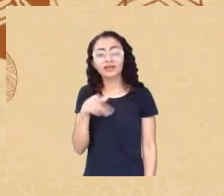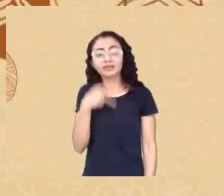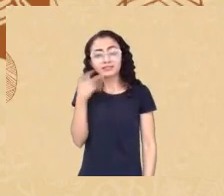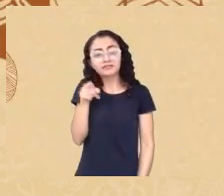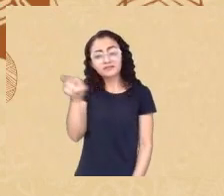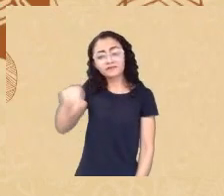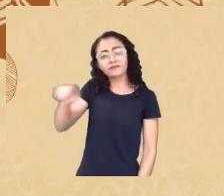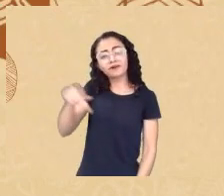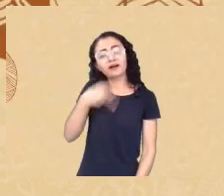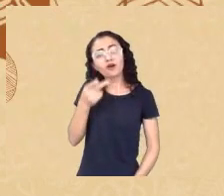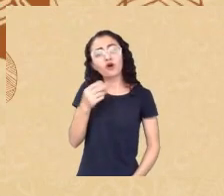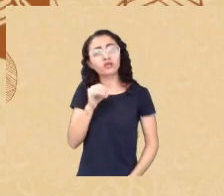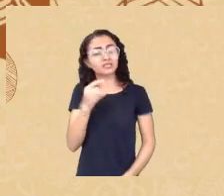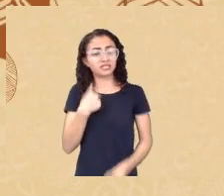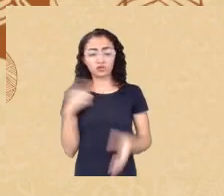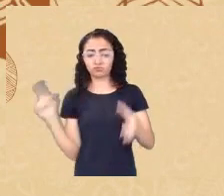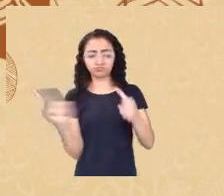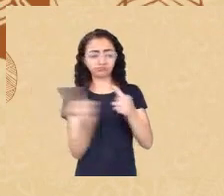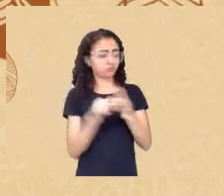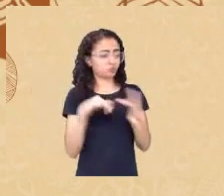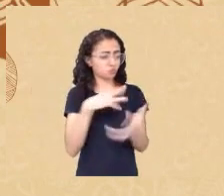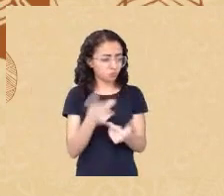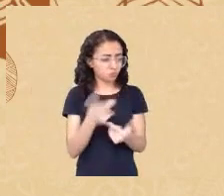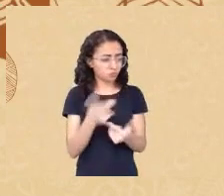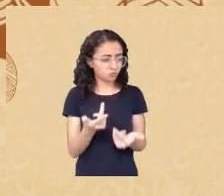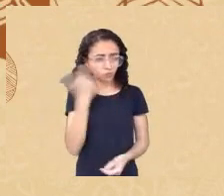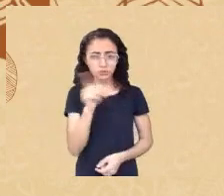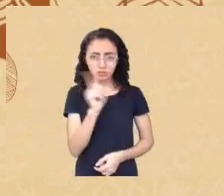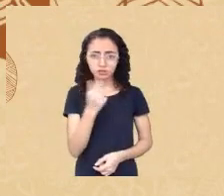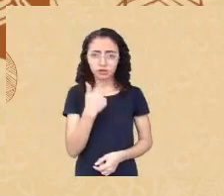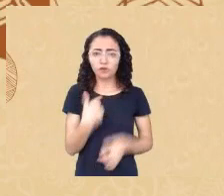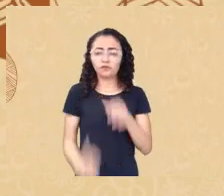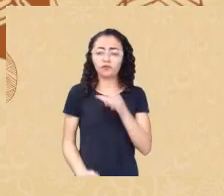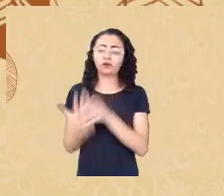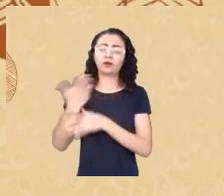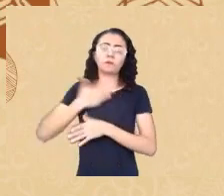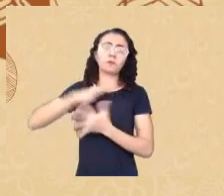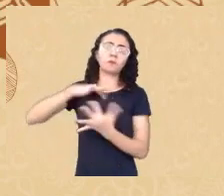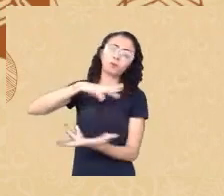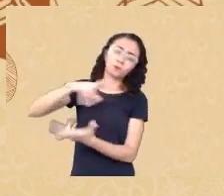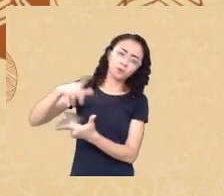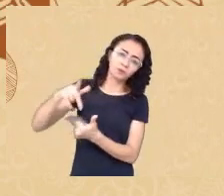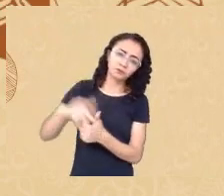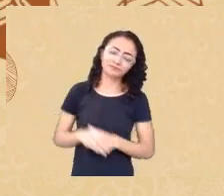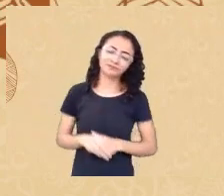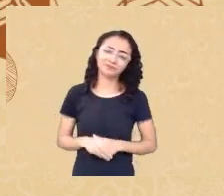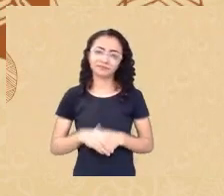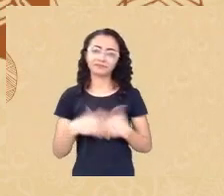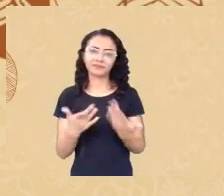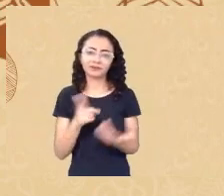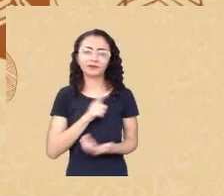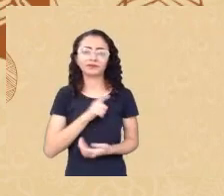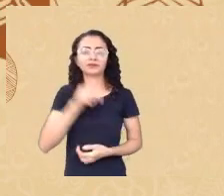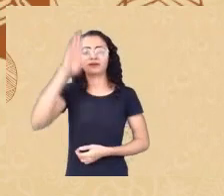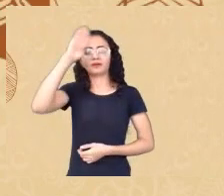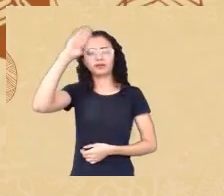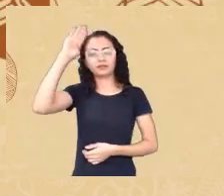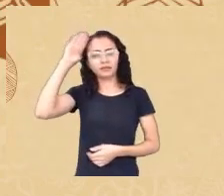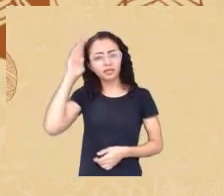eu estou vendo nessa geração de pós-graduandos de universitários e recém-doutores que eu tenho visto por aí